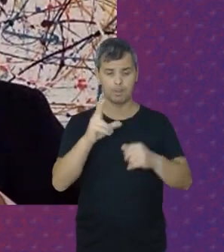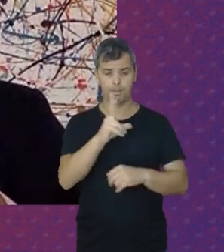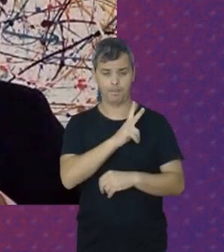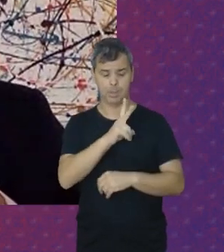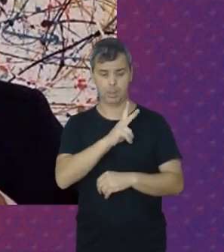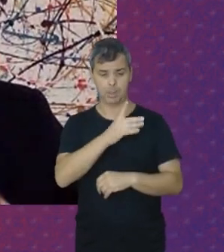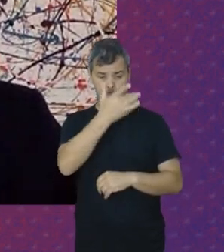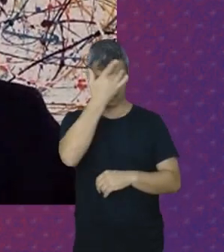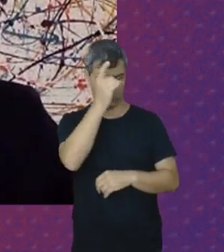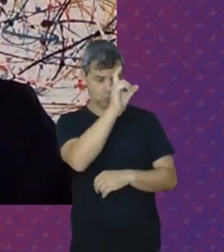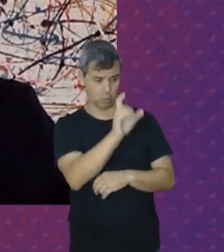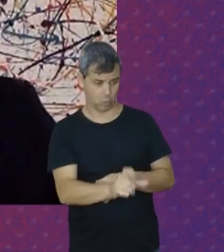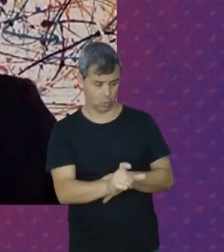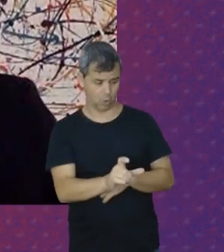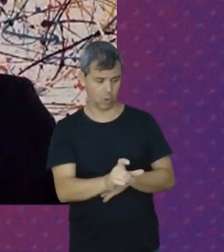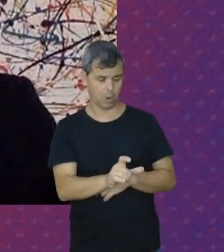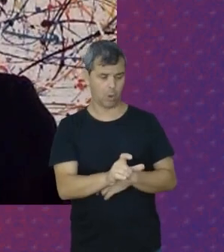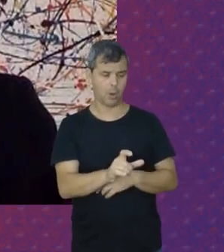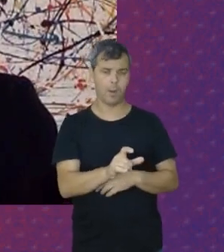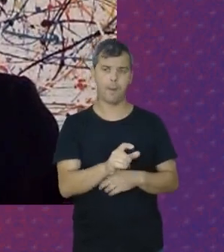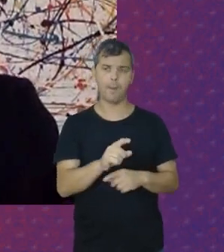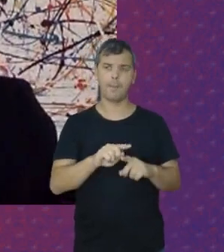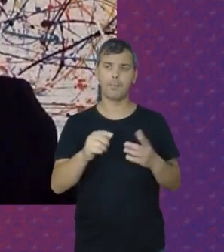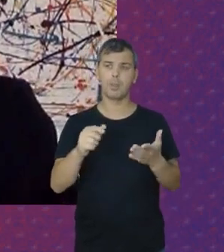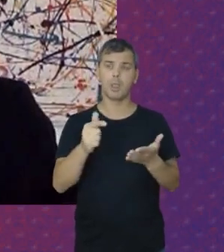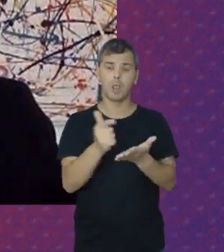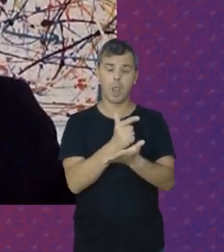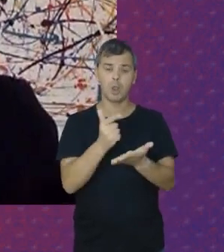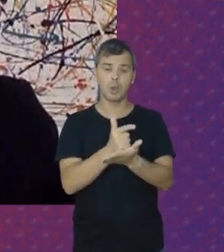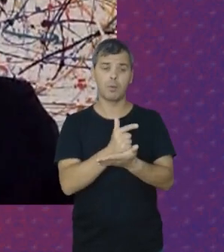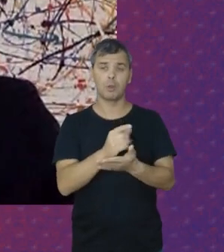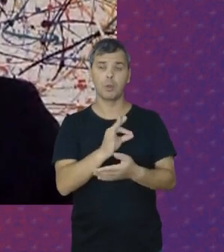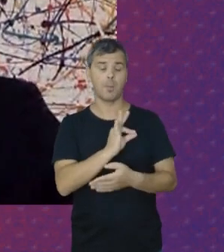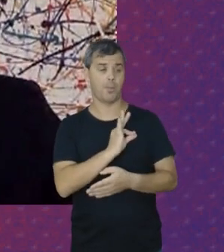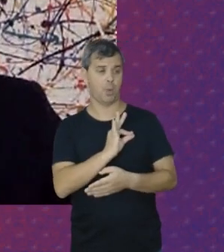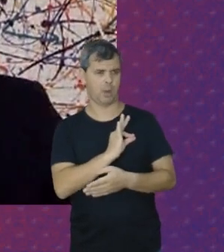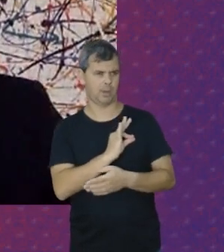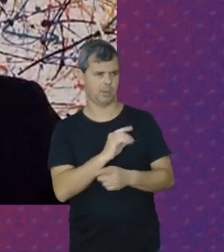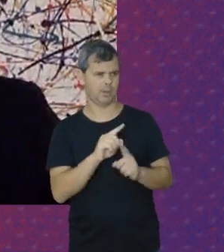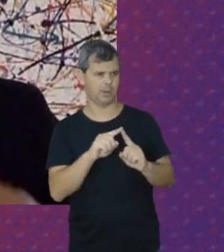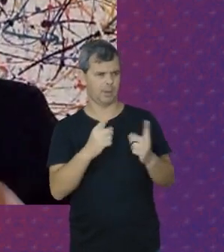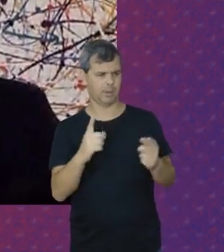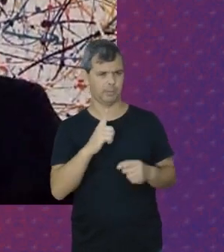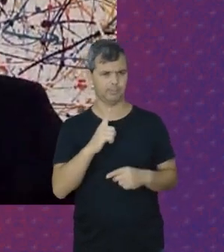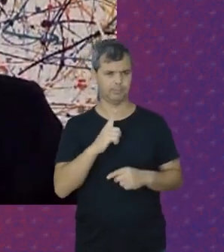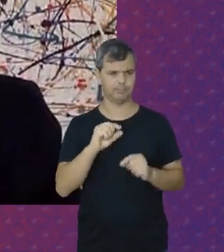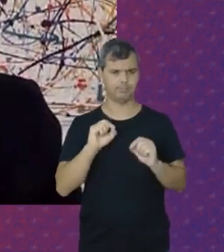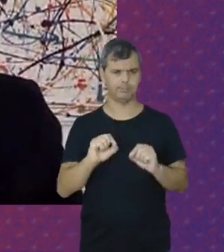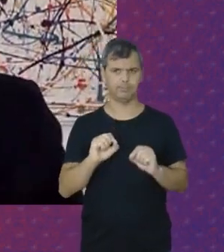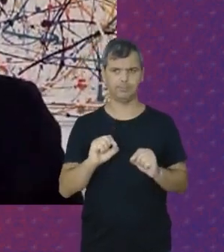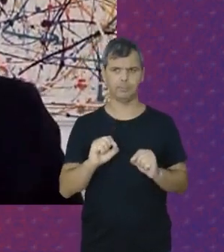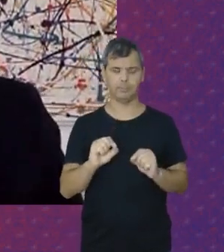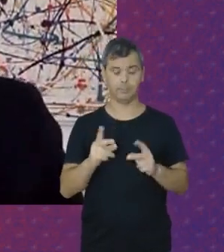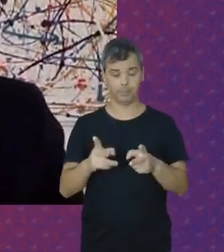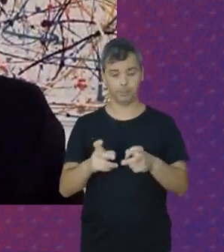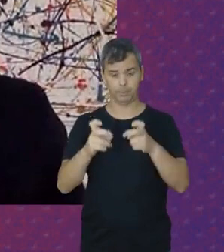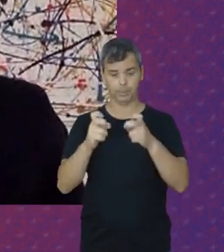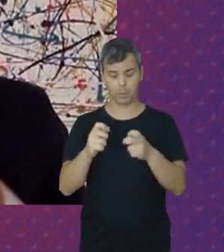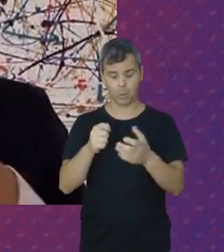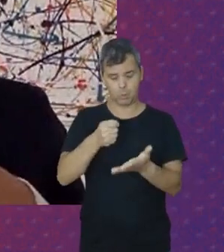trabalhadoras Domésticas No livro De polícia E muitas Também Previam